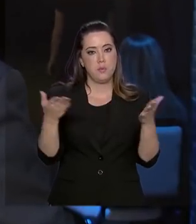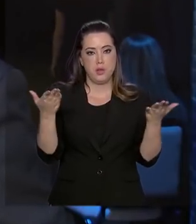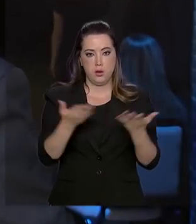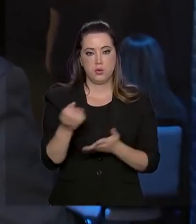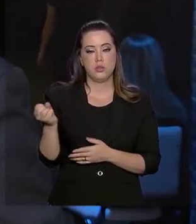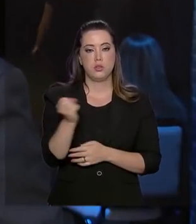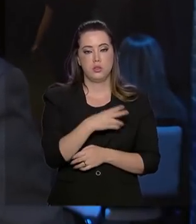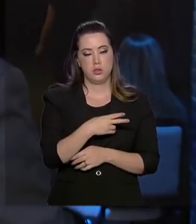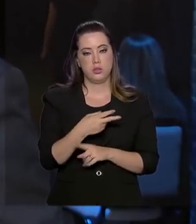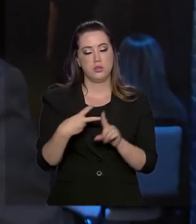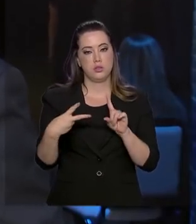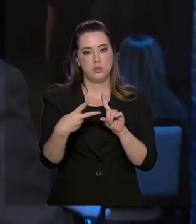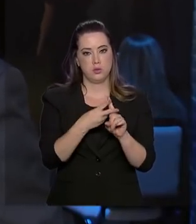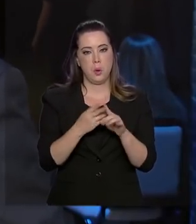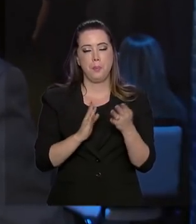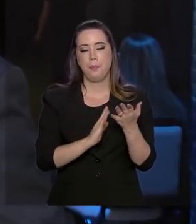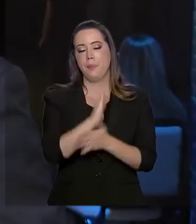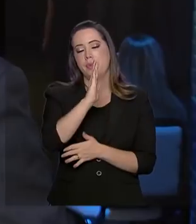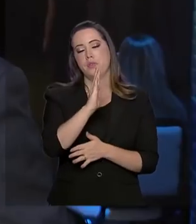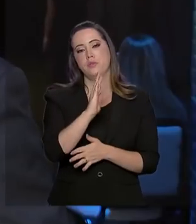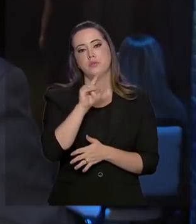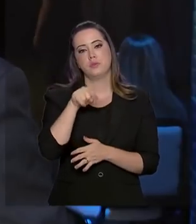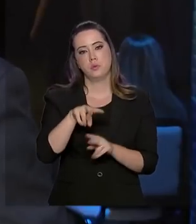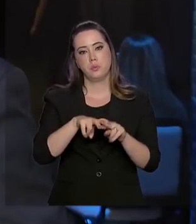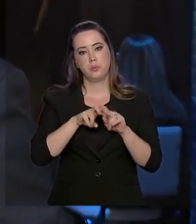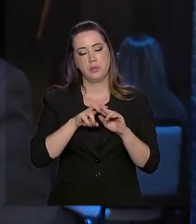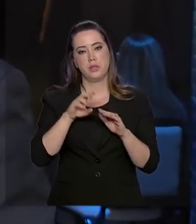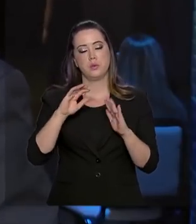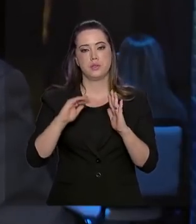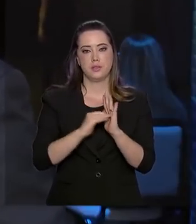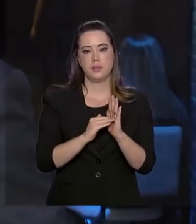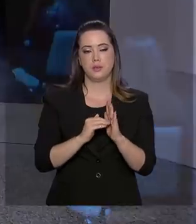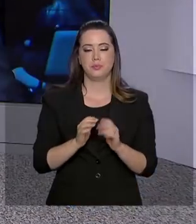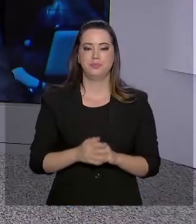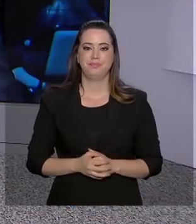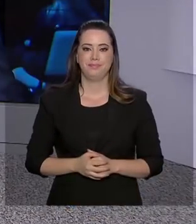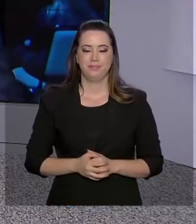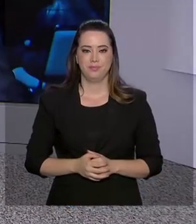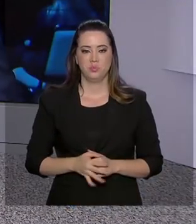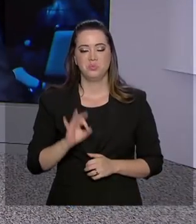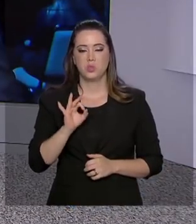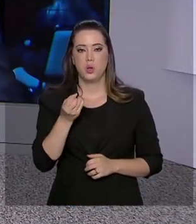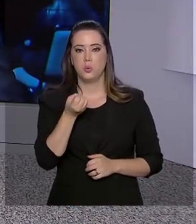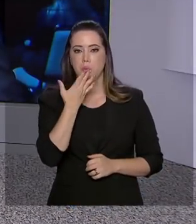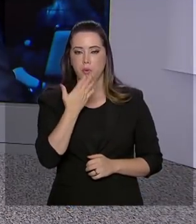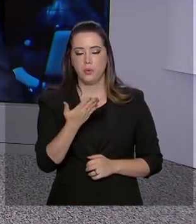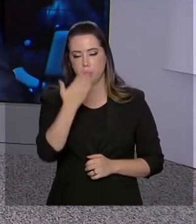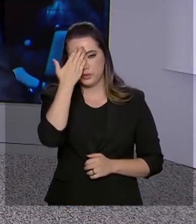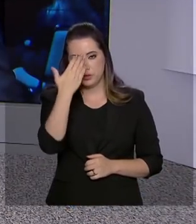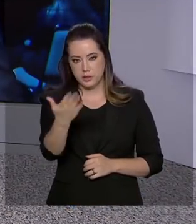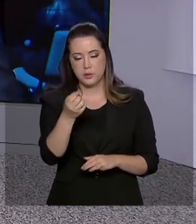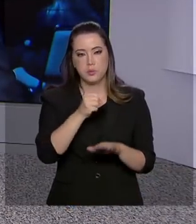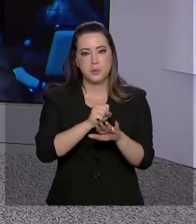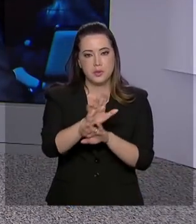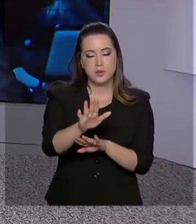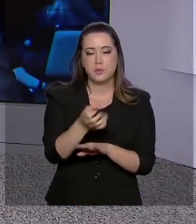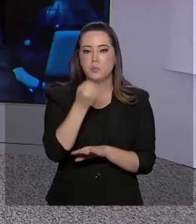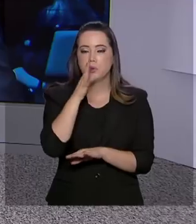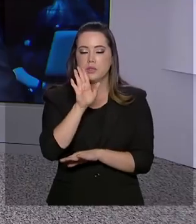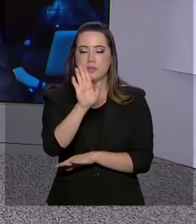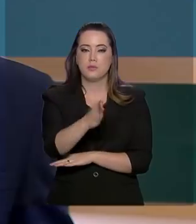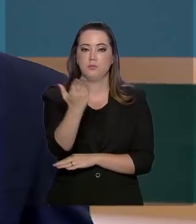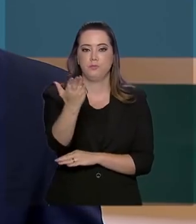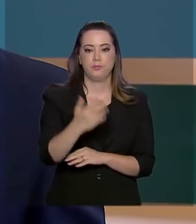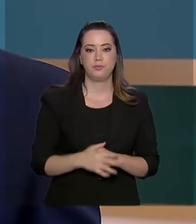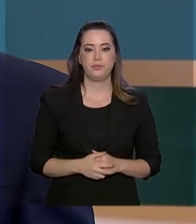Previdência foi aprovada pelo Senado. Roberto. Muito bom. Ricardo, obrigado pelas informações. Ótima tarde para